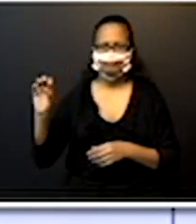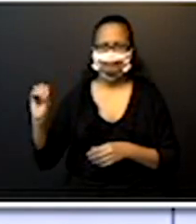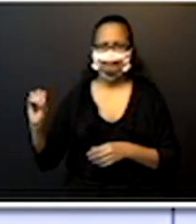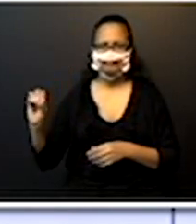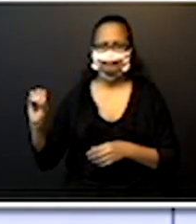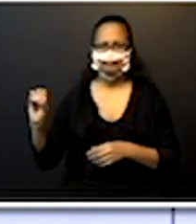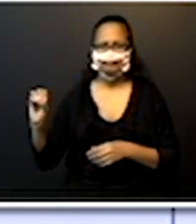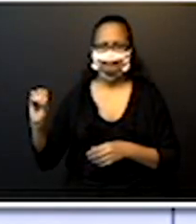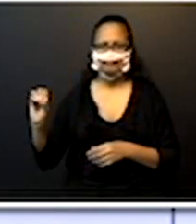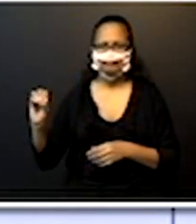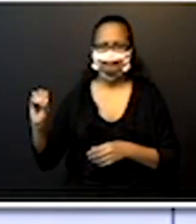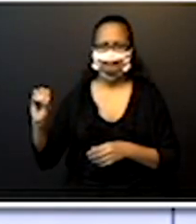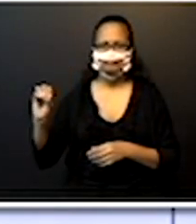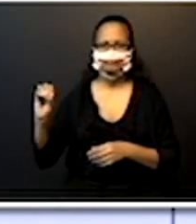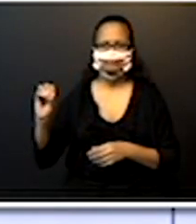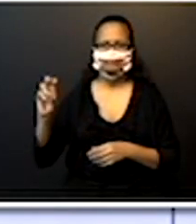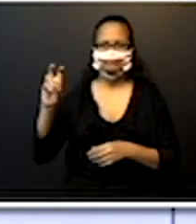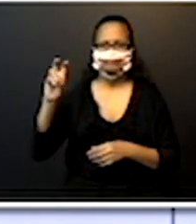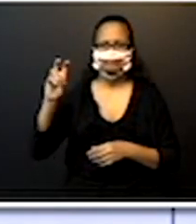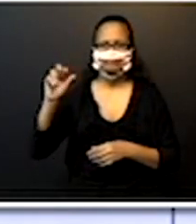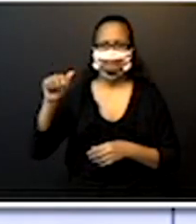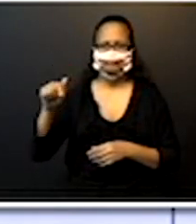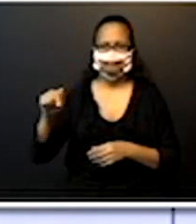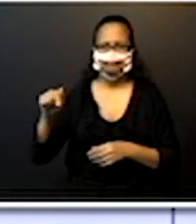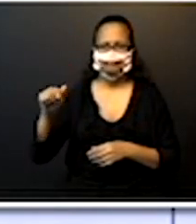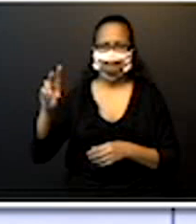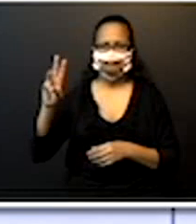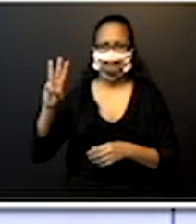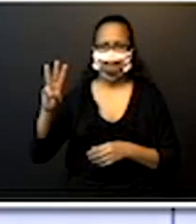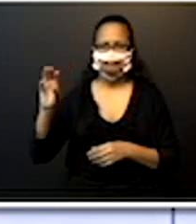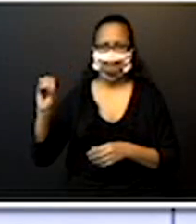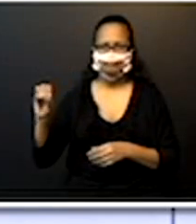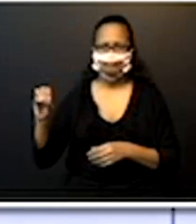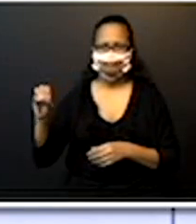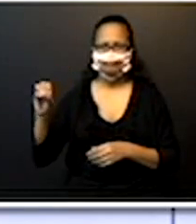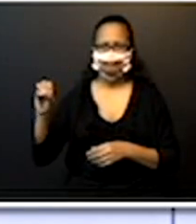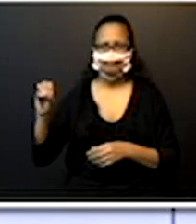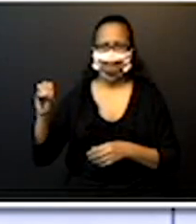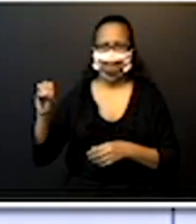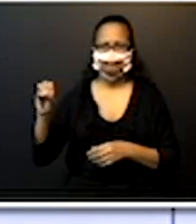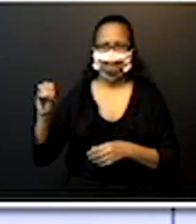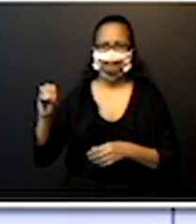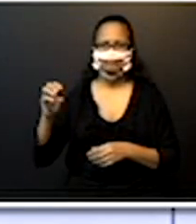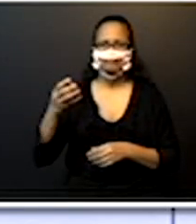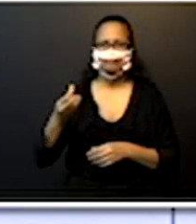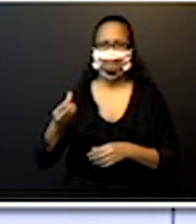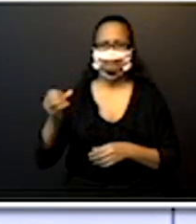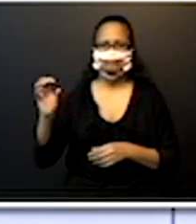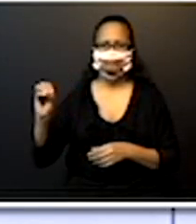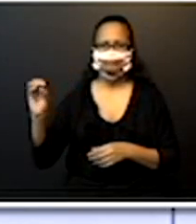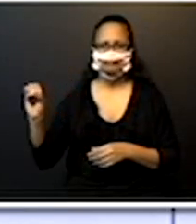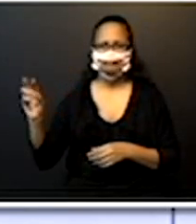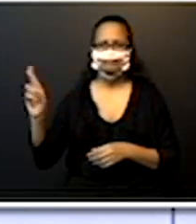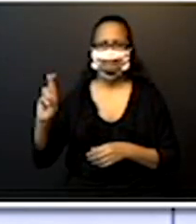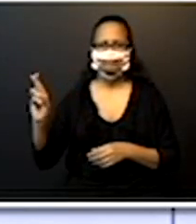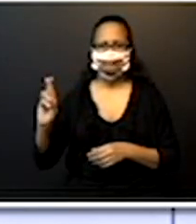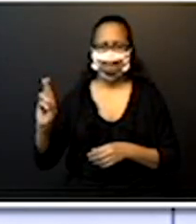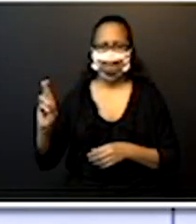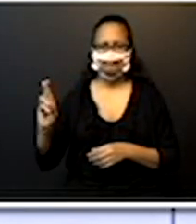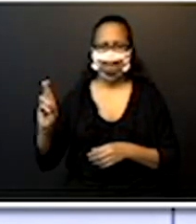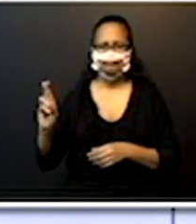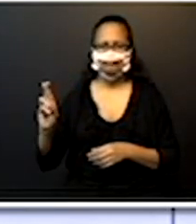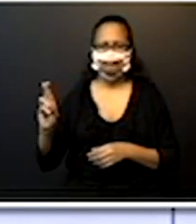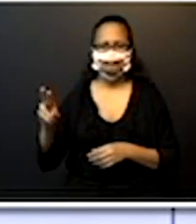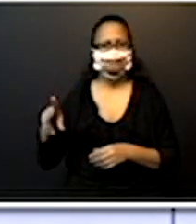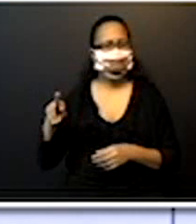o 730, 970 e 600 reais. Tá? Mesma